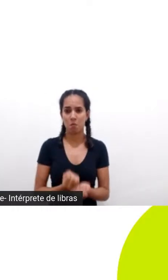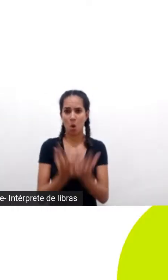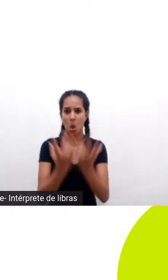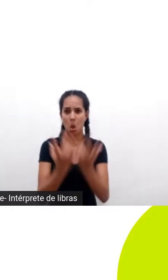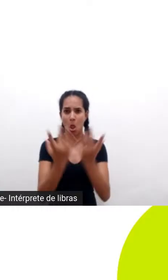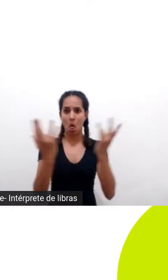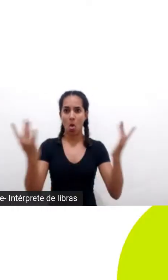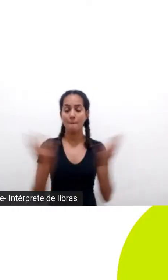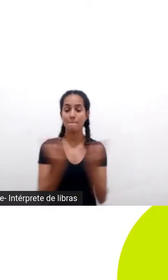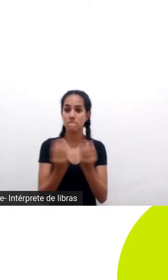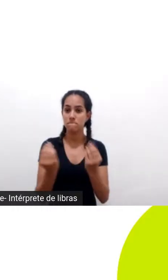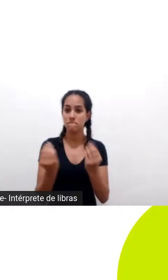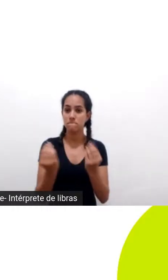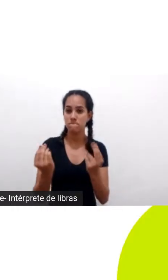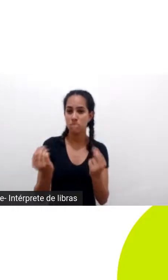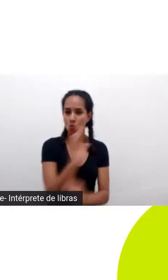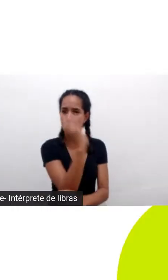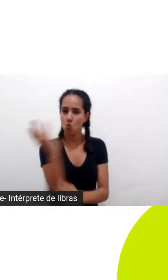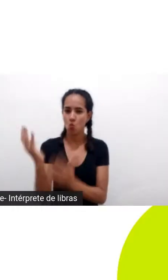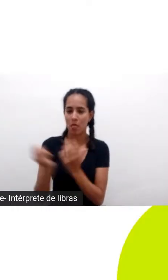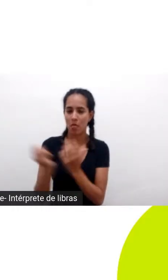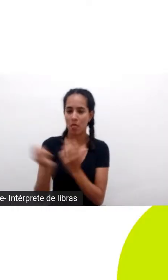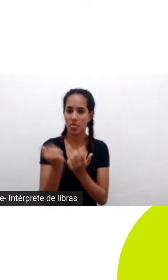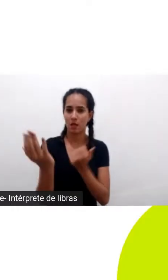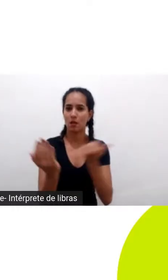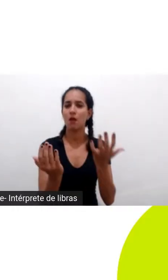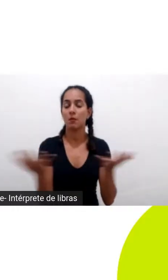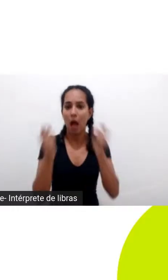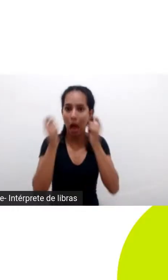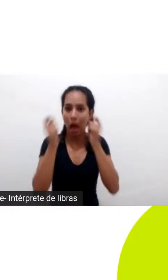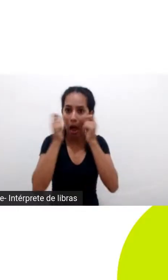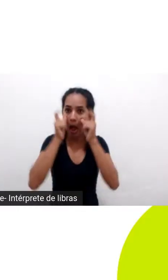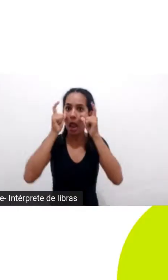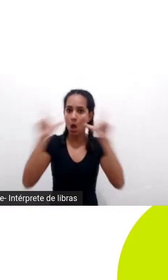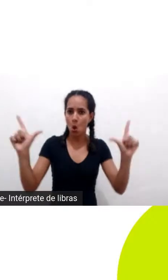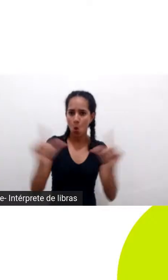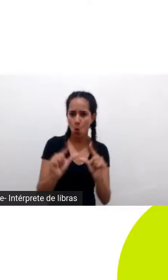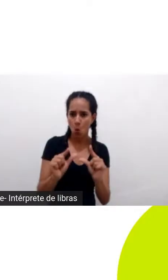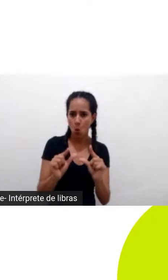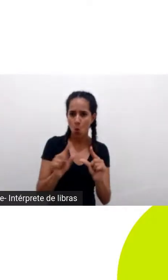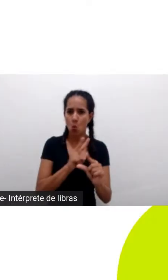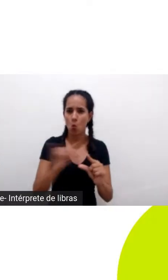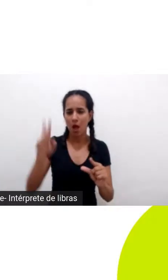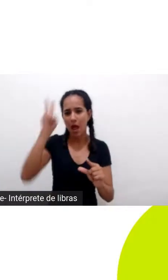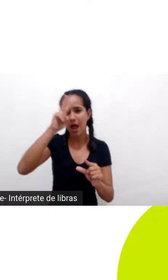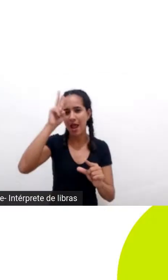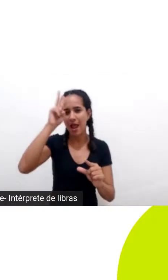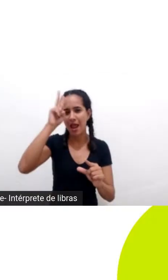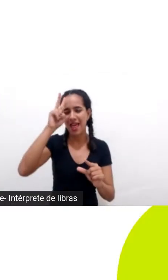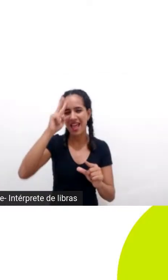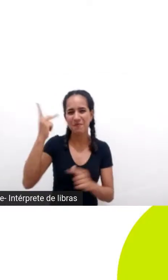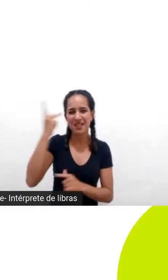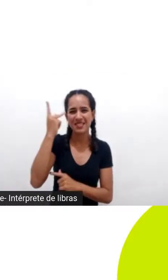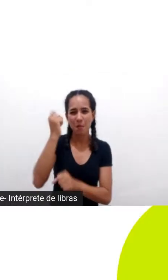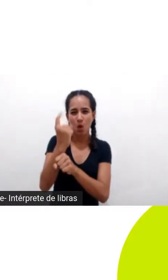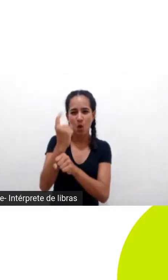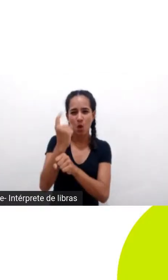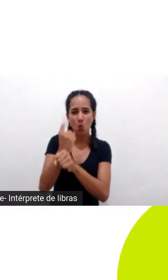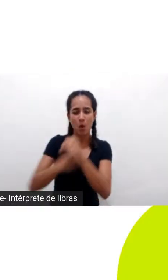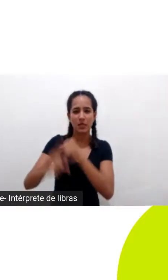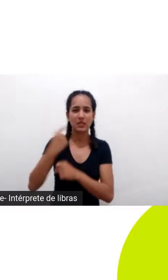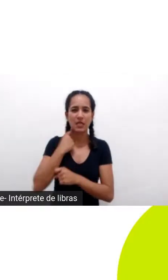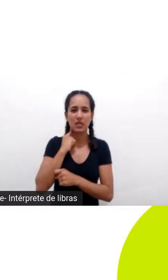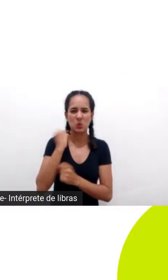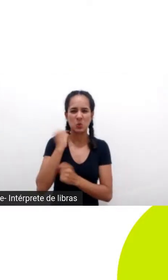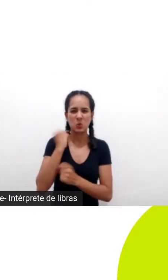acabando e os alertas já estão aí quem não se lembra da fumaça preta que invadiu São Paulo há um ano atrás ou do Pantanal que